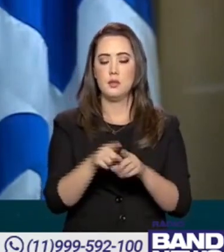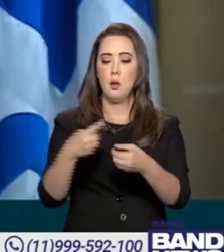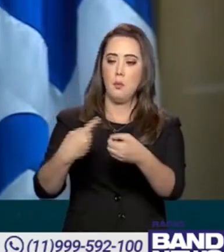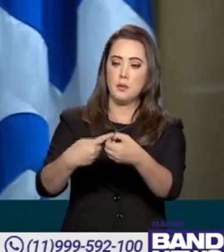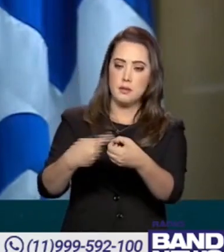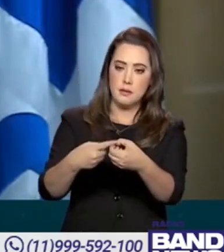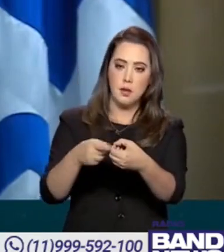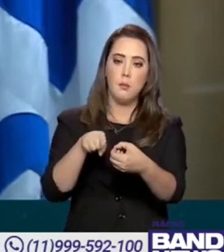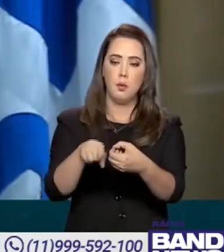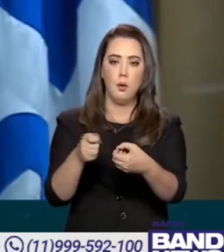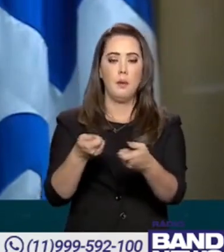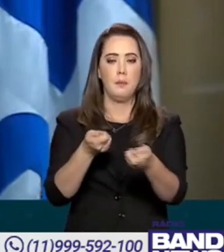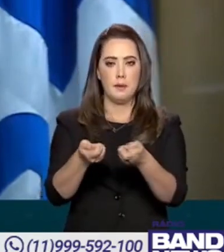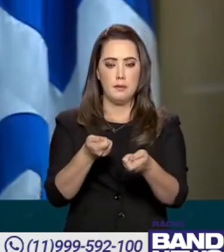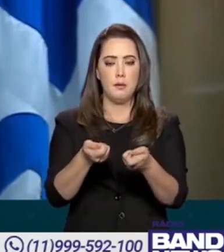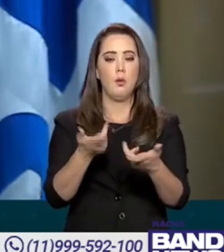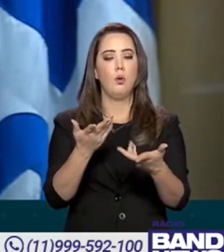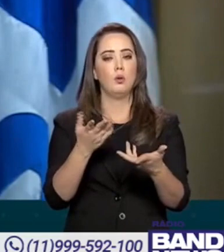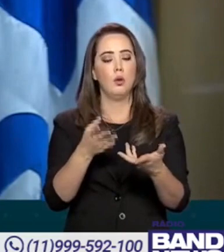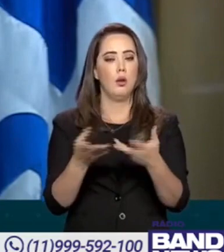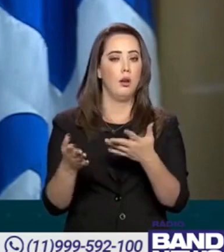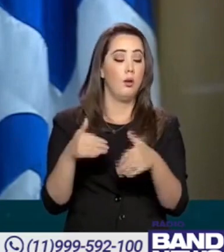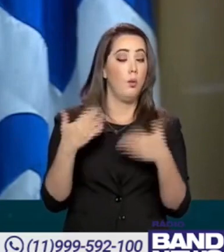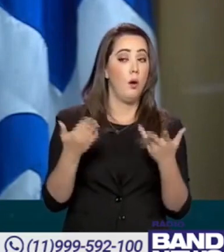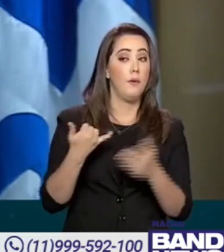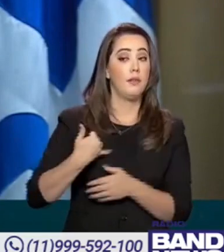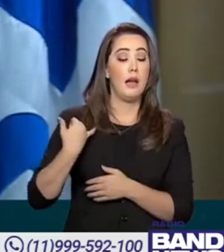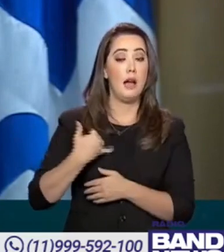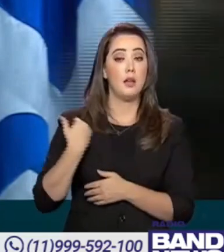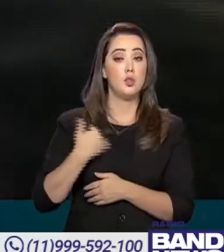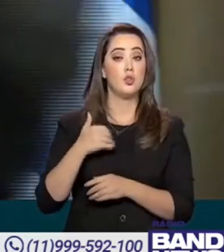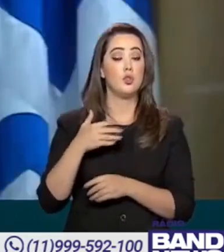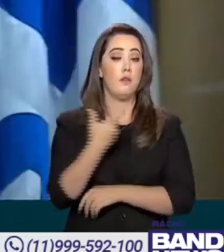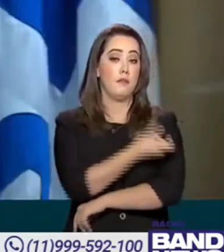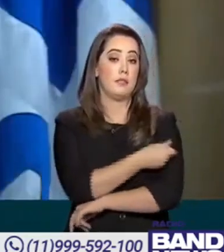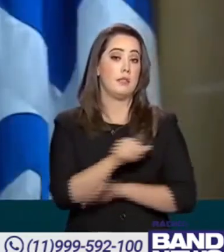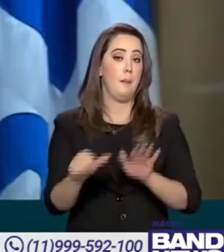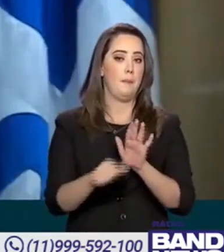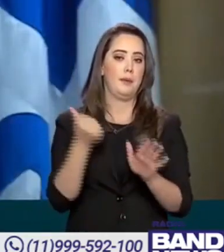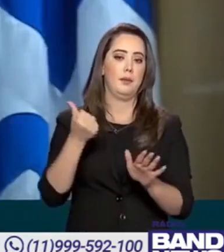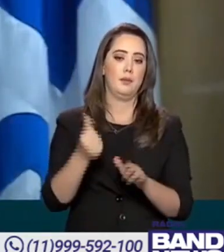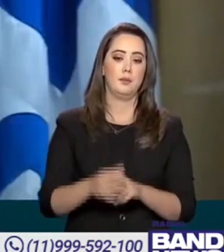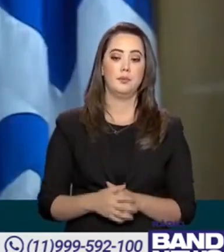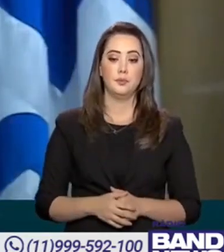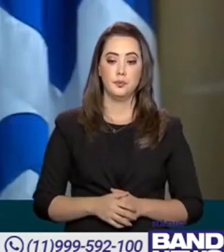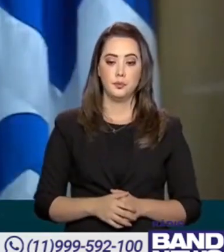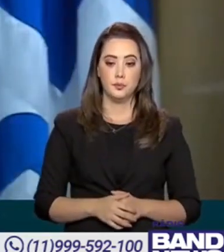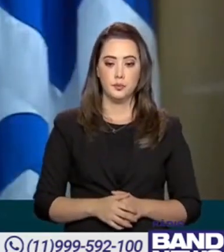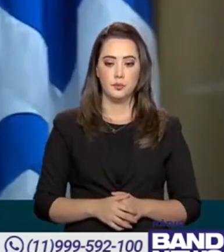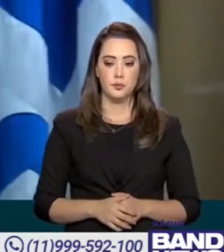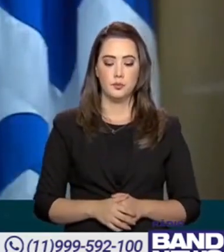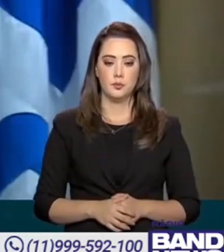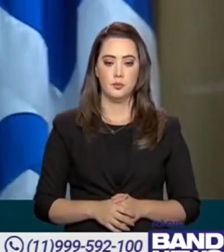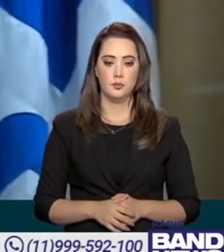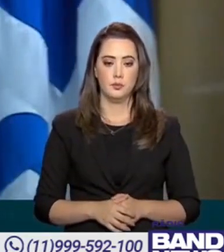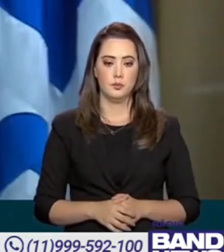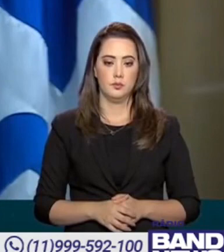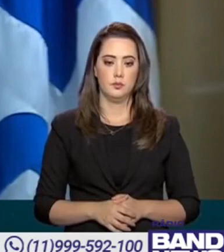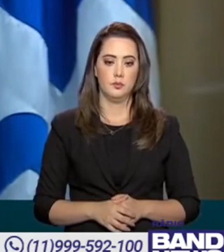município que vai definir como que ele vai fazer essa vacinação. E o próximo, por favor.